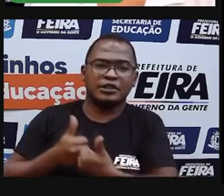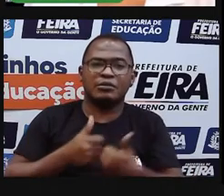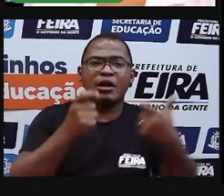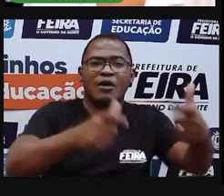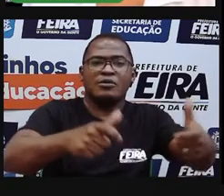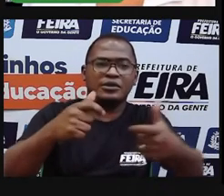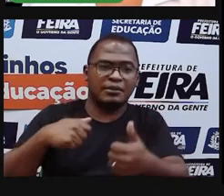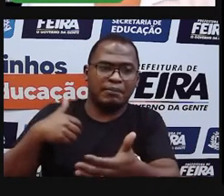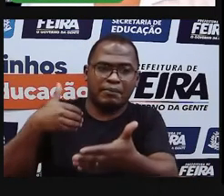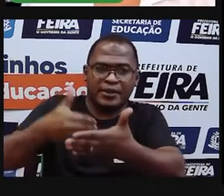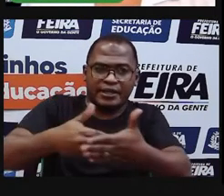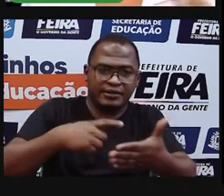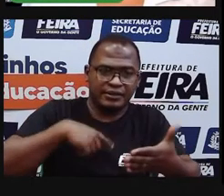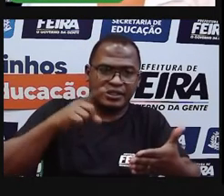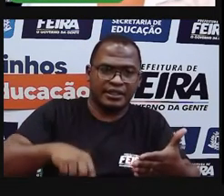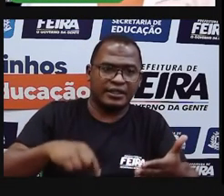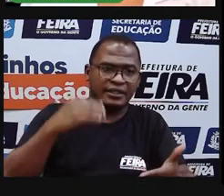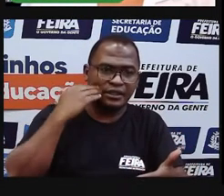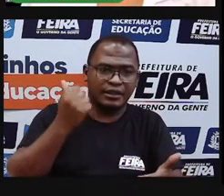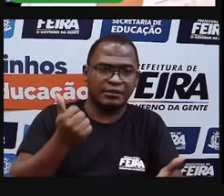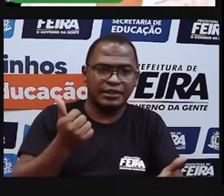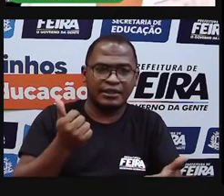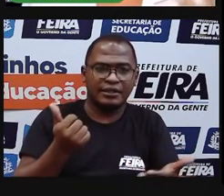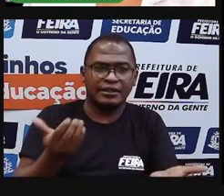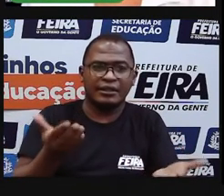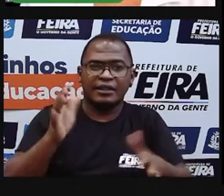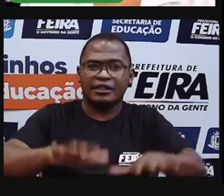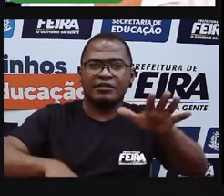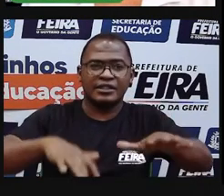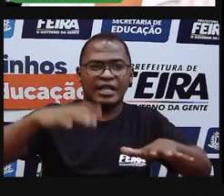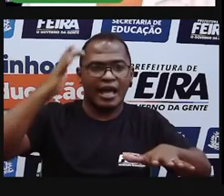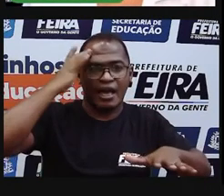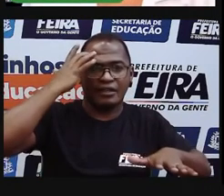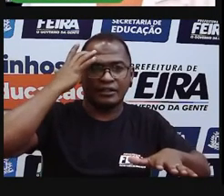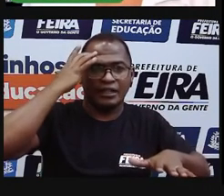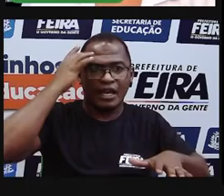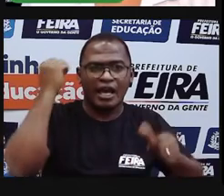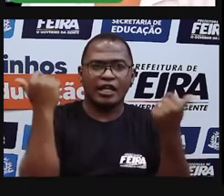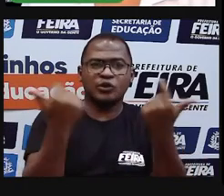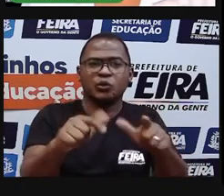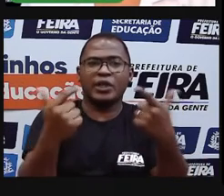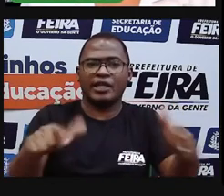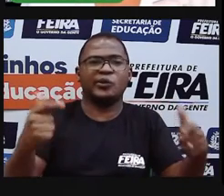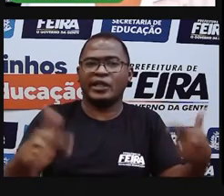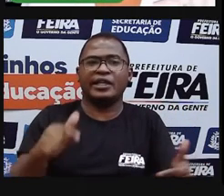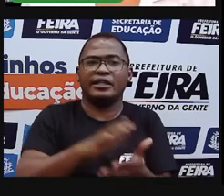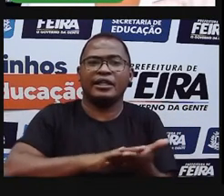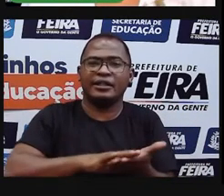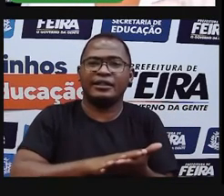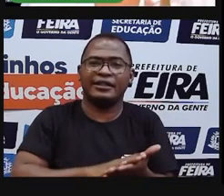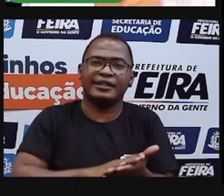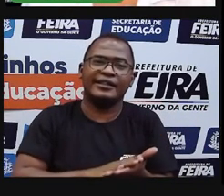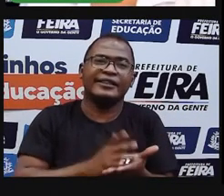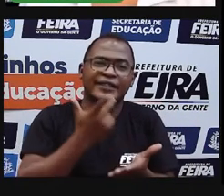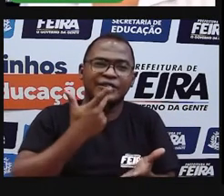perto de nós? E, às vezes, a gente nem para para pensar. E acha até que não tem. Mas, olha só, quem não sabe, vai saber agora.